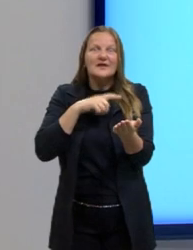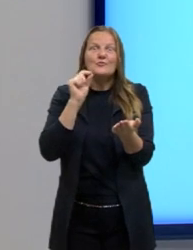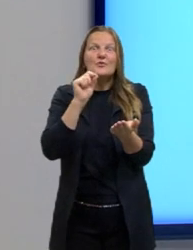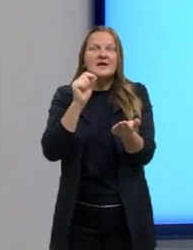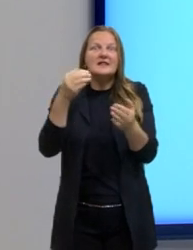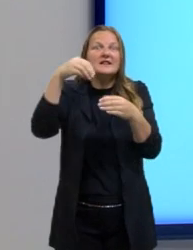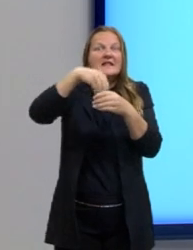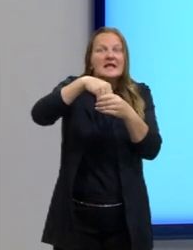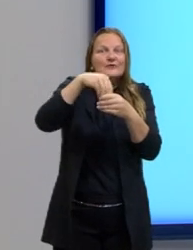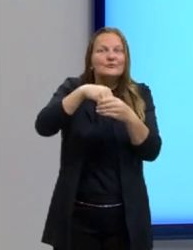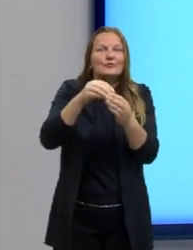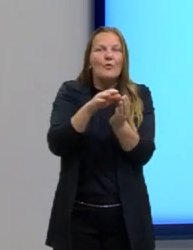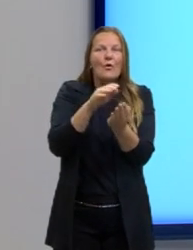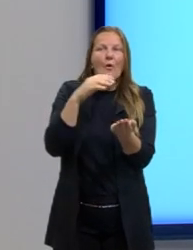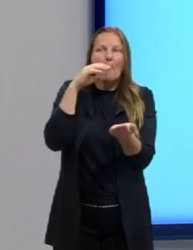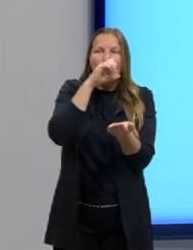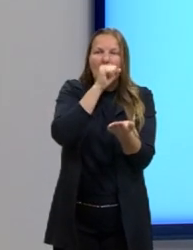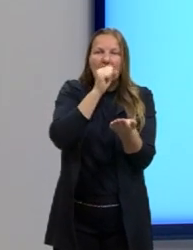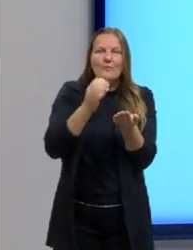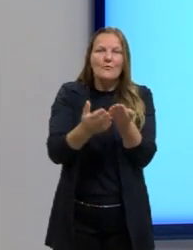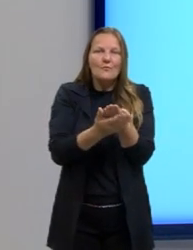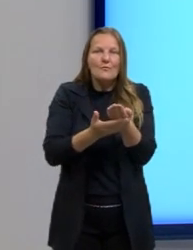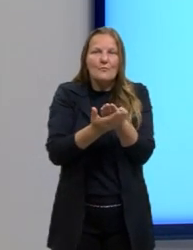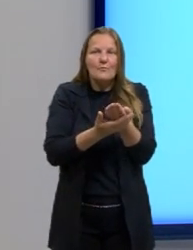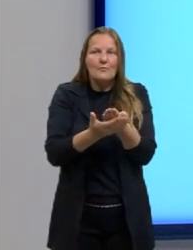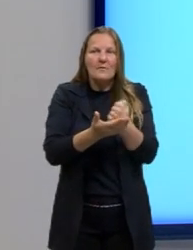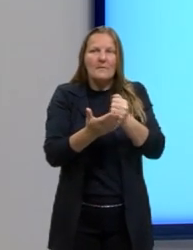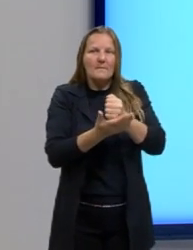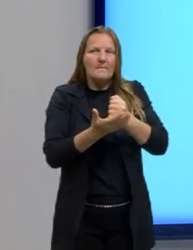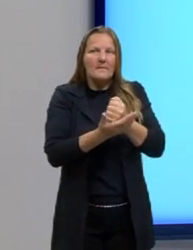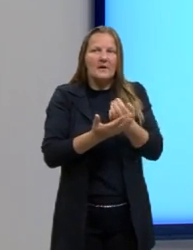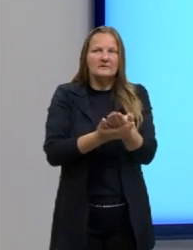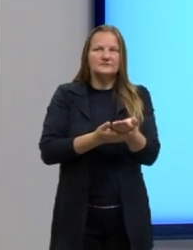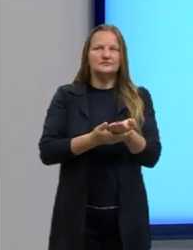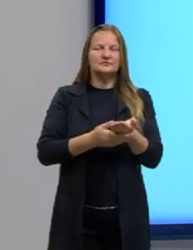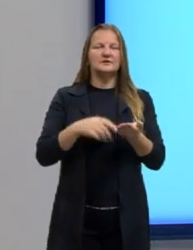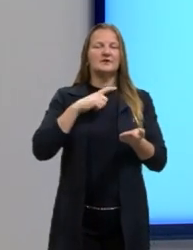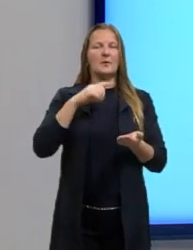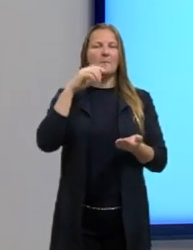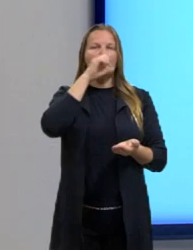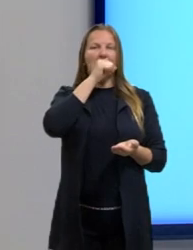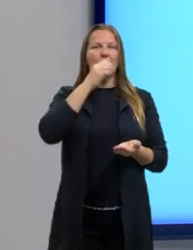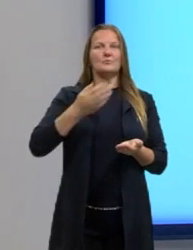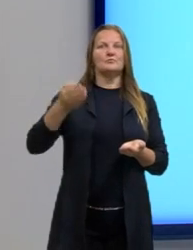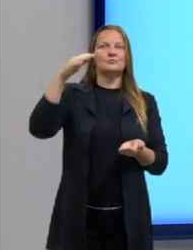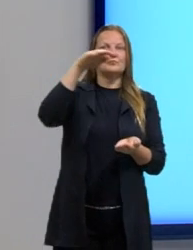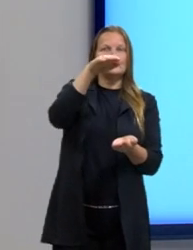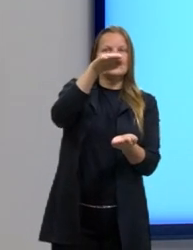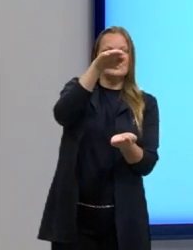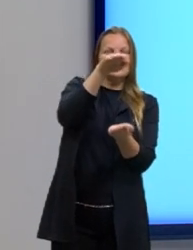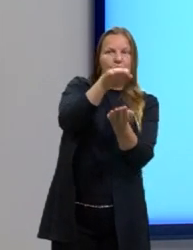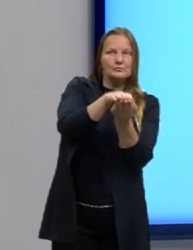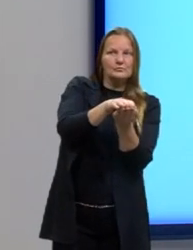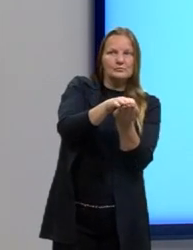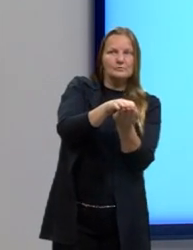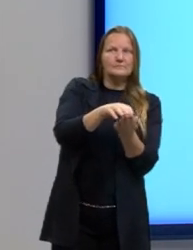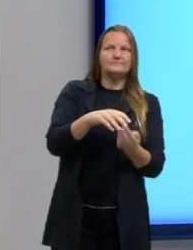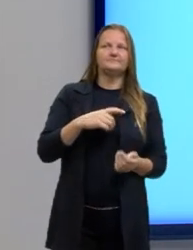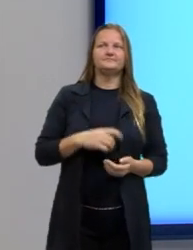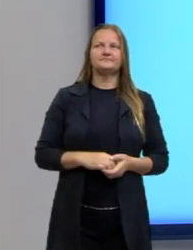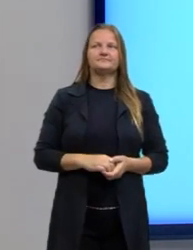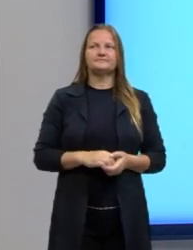pãozinho, base, a nossa conclusão. O pãozinho de cima, a nossa introdução. E aqui,